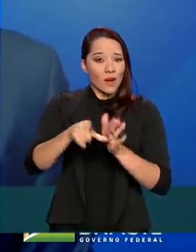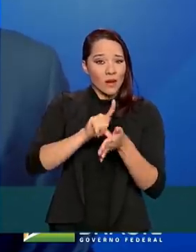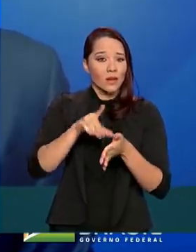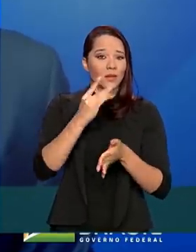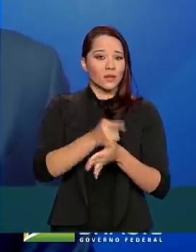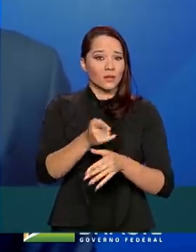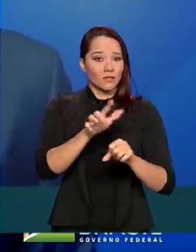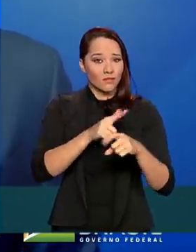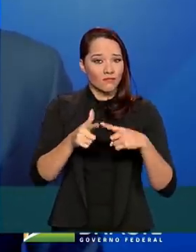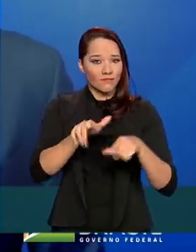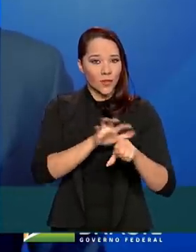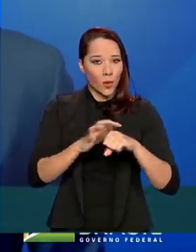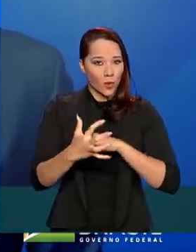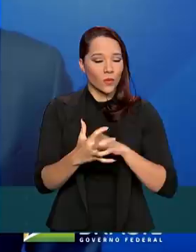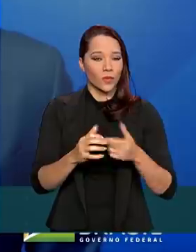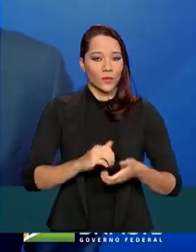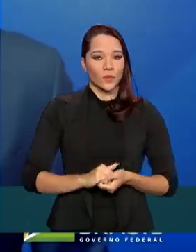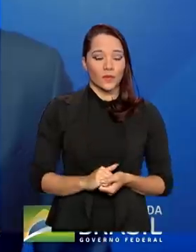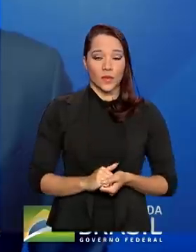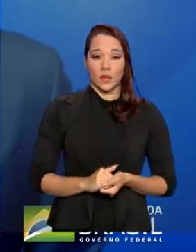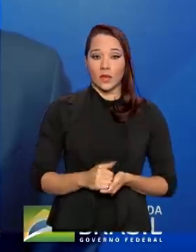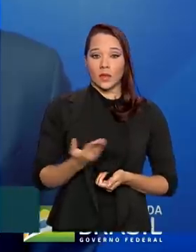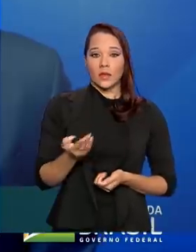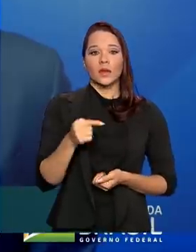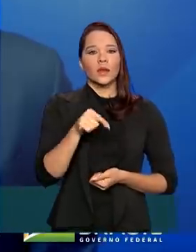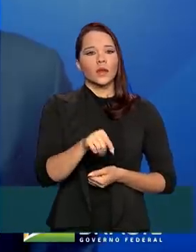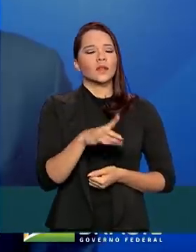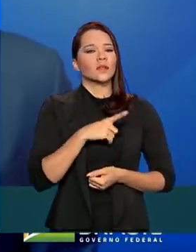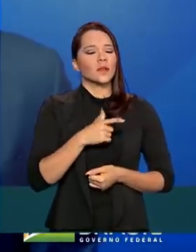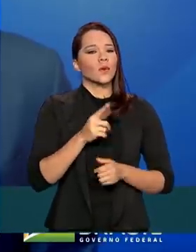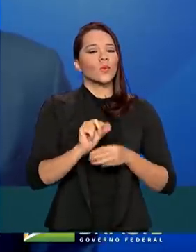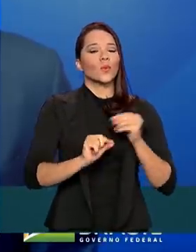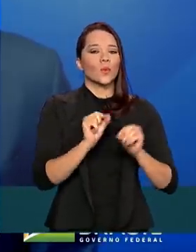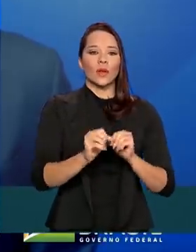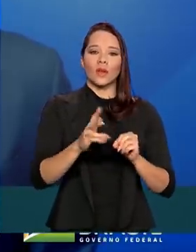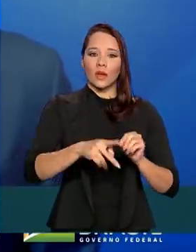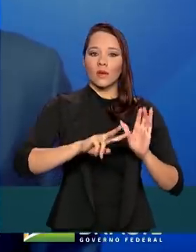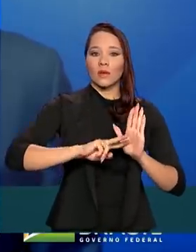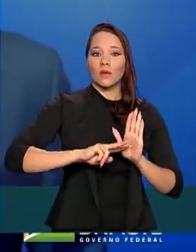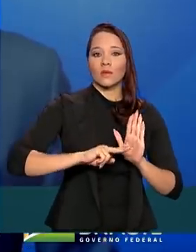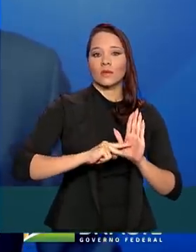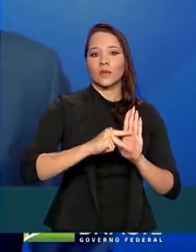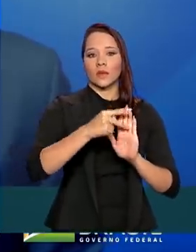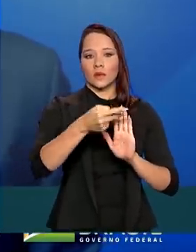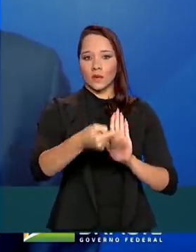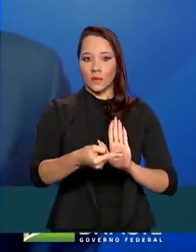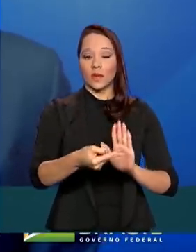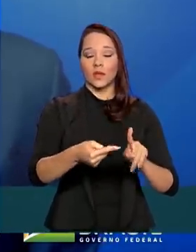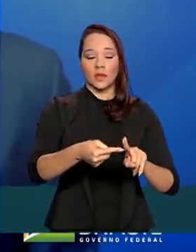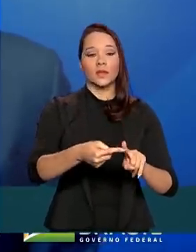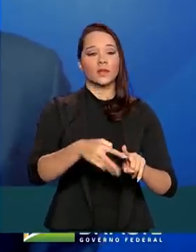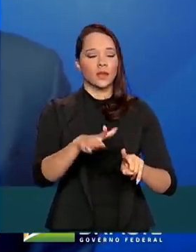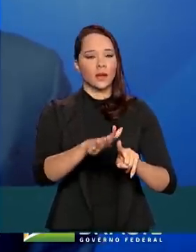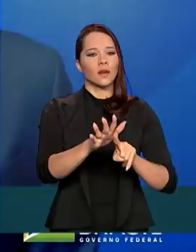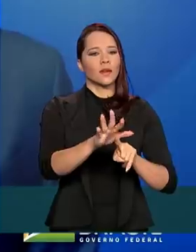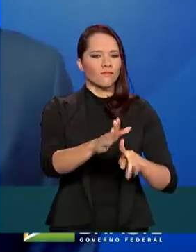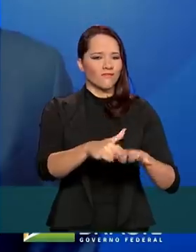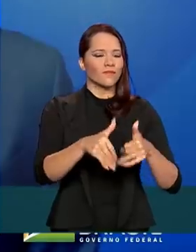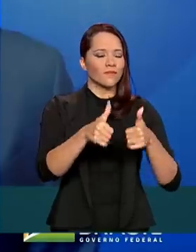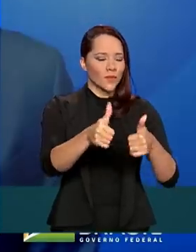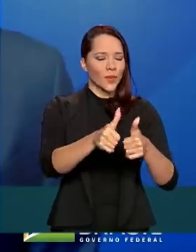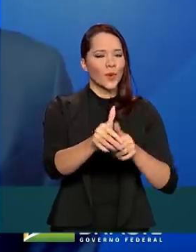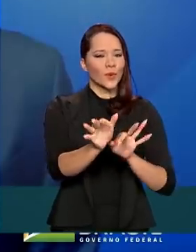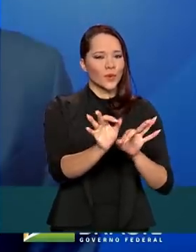Então, este é uma consequência construtiva